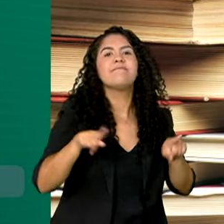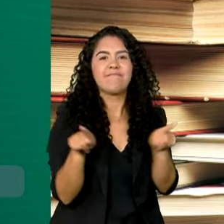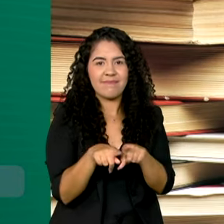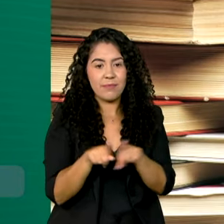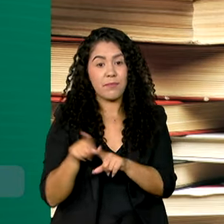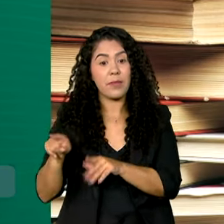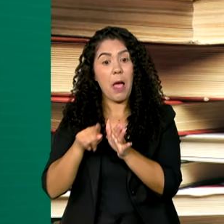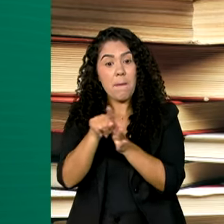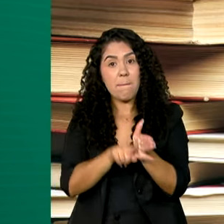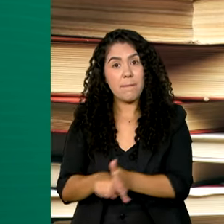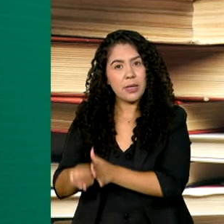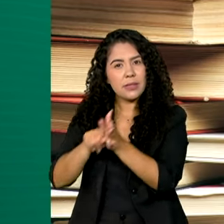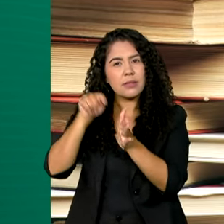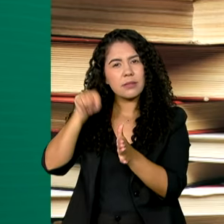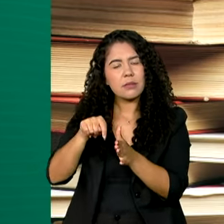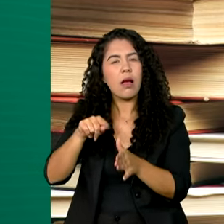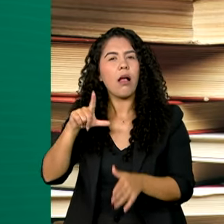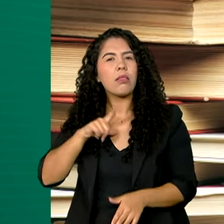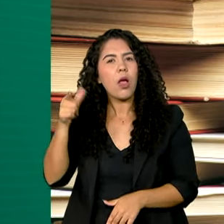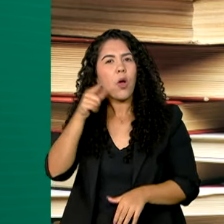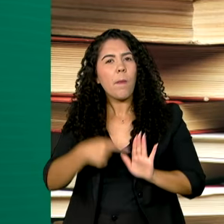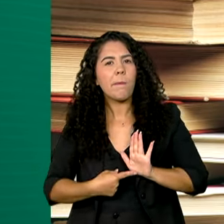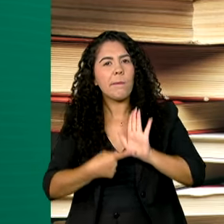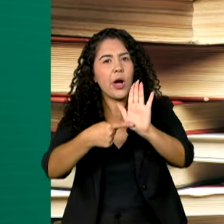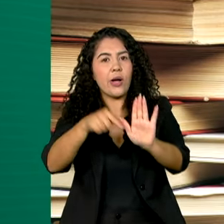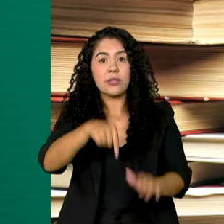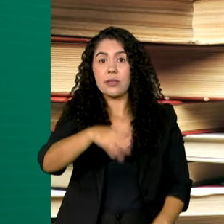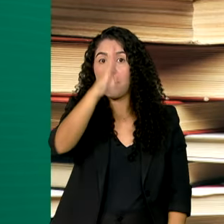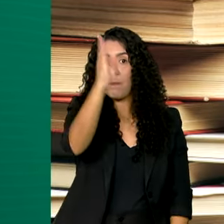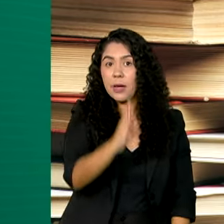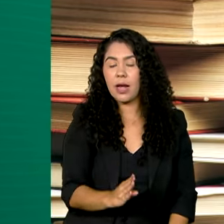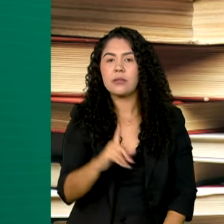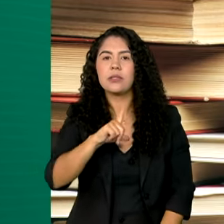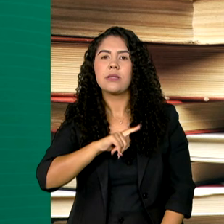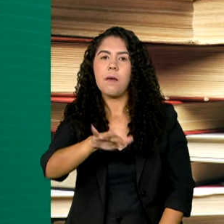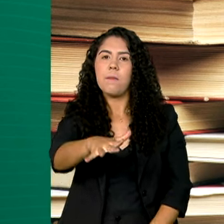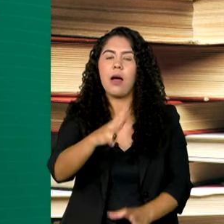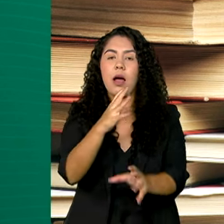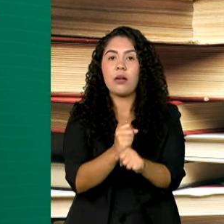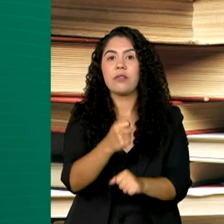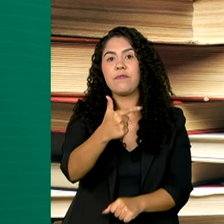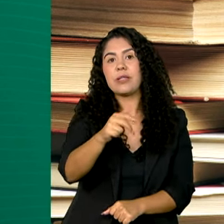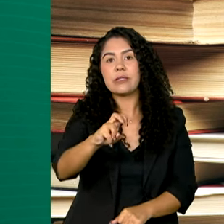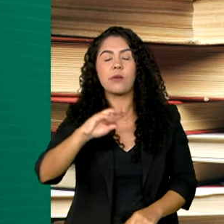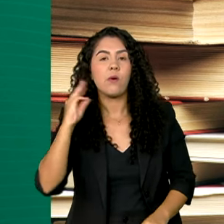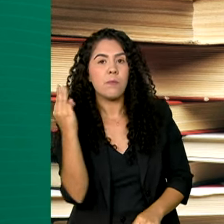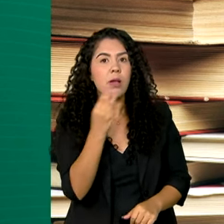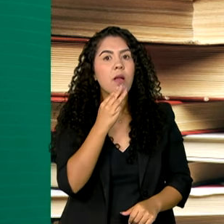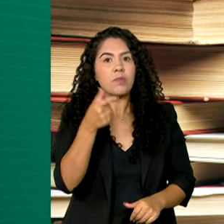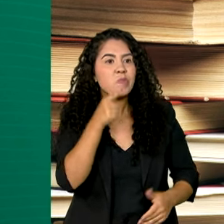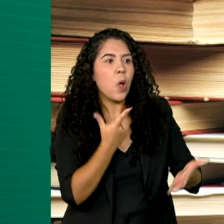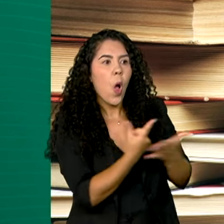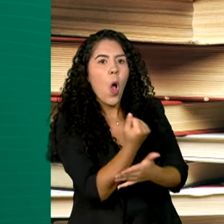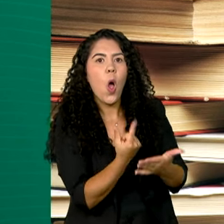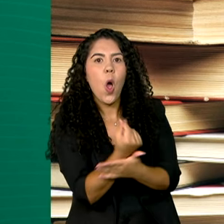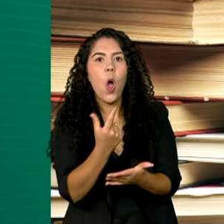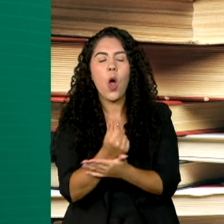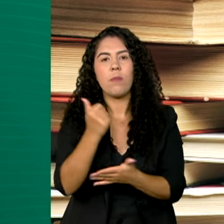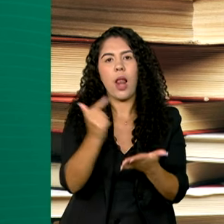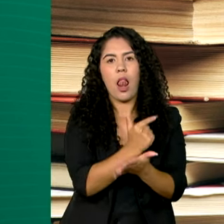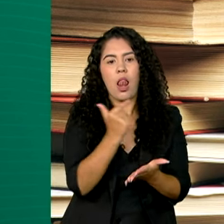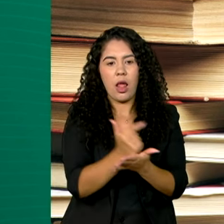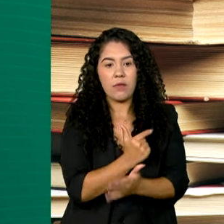pela Câmara Brasileira do Livro mostrou que o Brasil tem aproximadamente 25 milhões de compradores de livros. E destes,